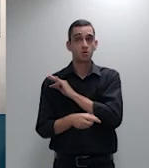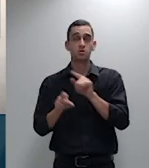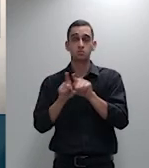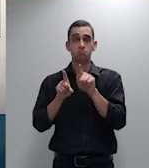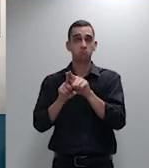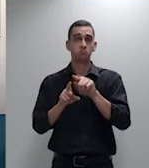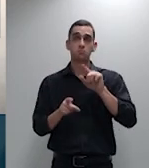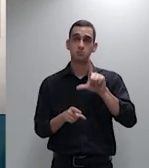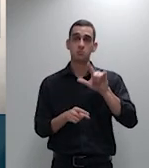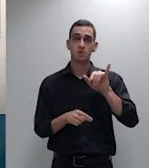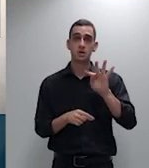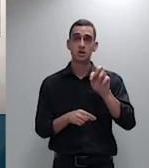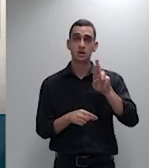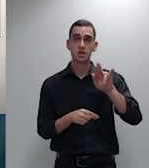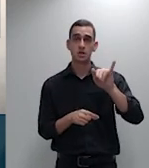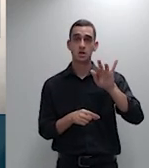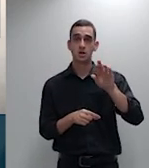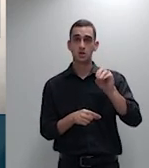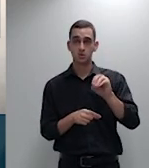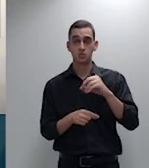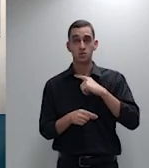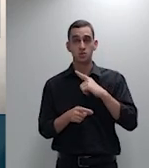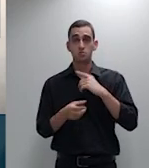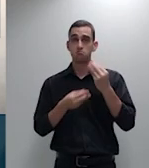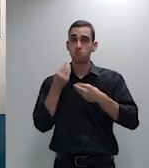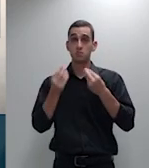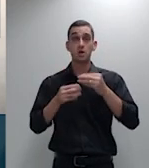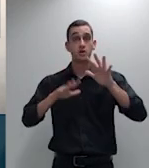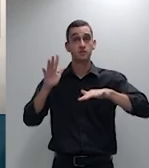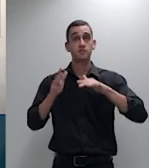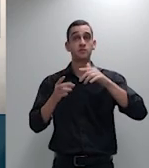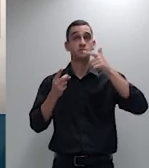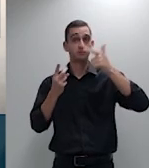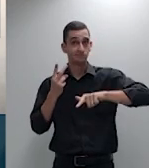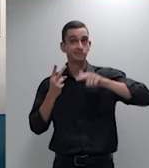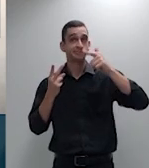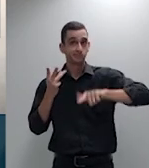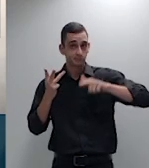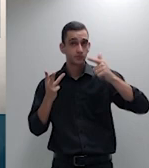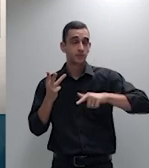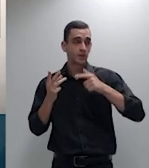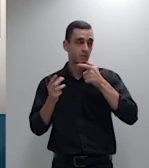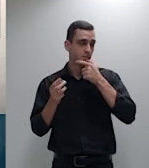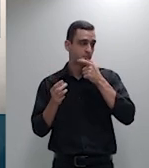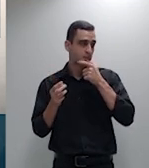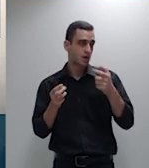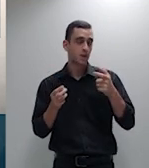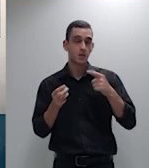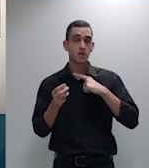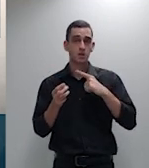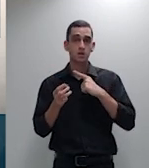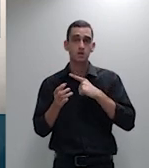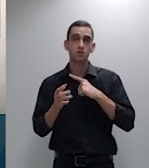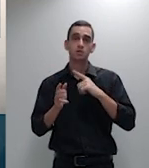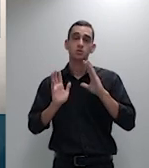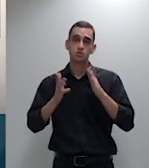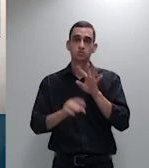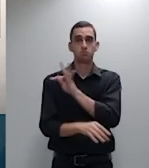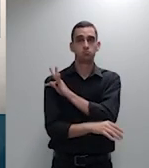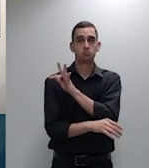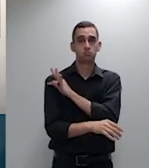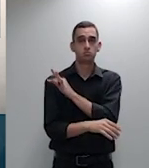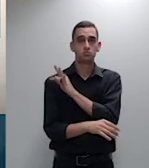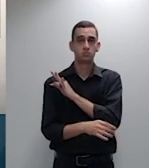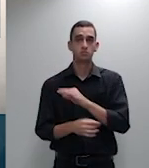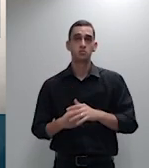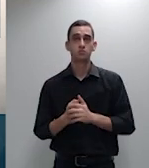três ou quatro vezes uma expressão é importante que se repita a expressão técnica eu estou acolhendo então a sugestão do ministro Moura